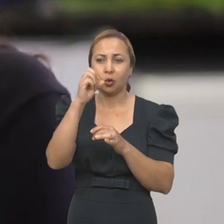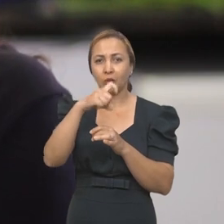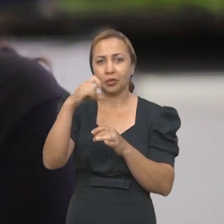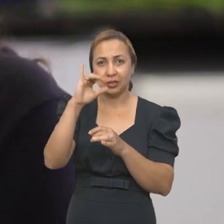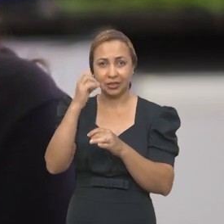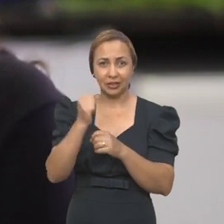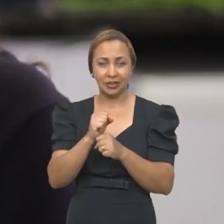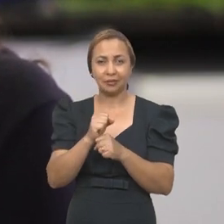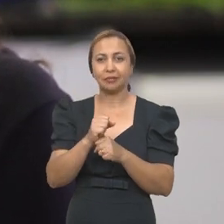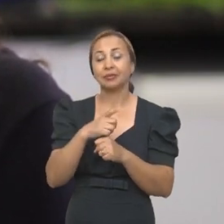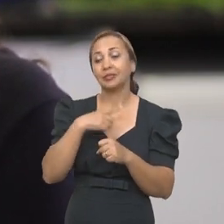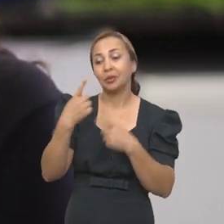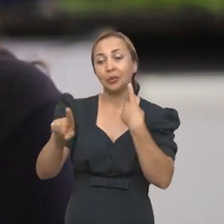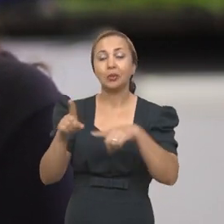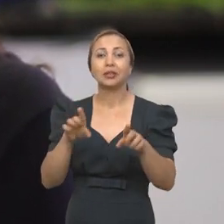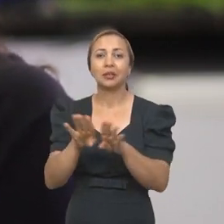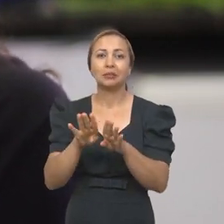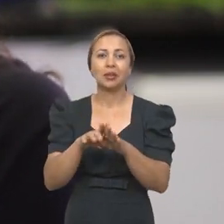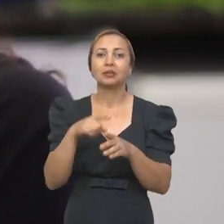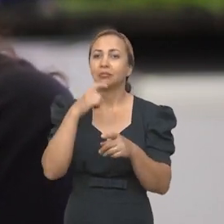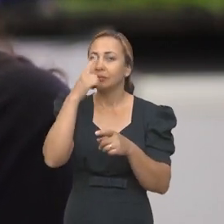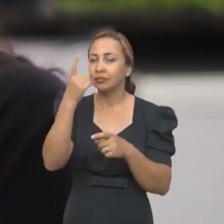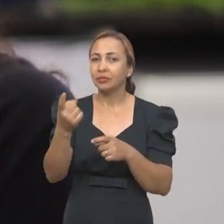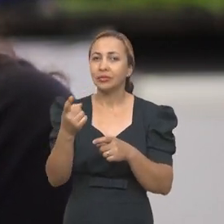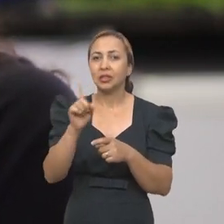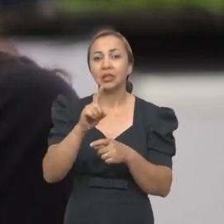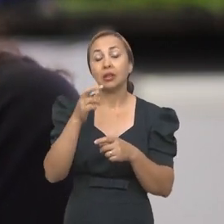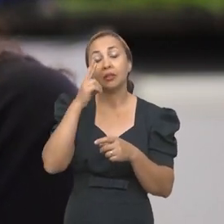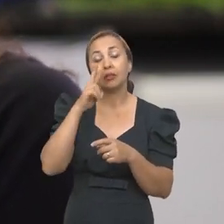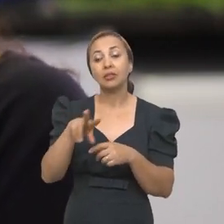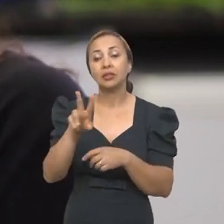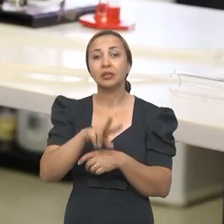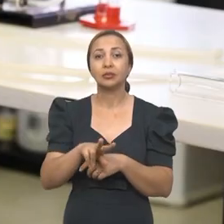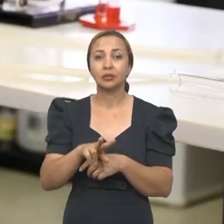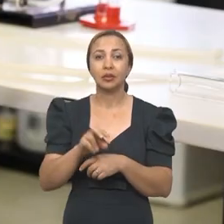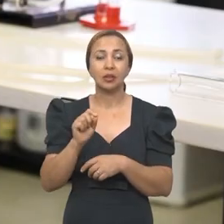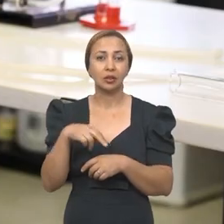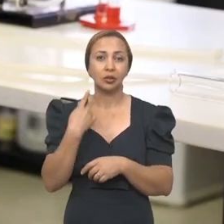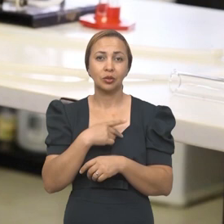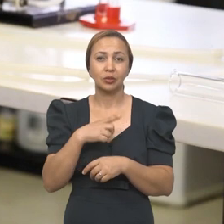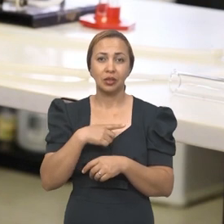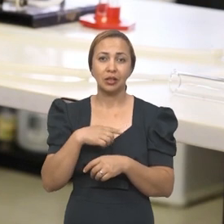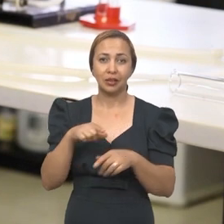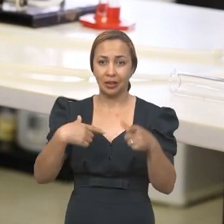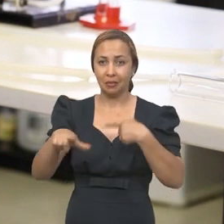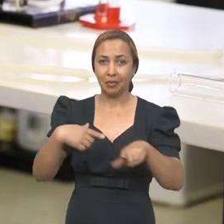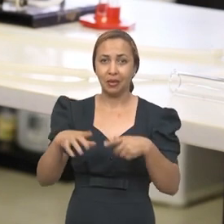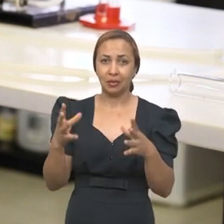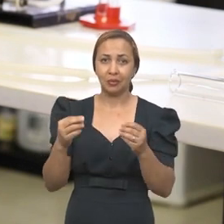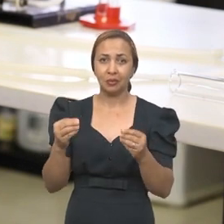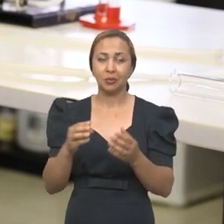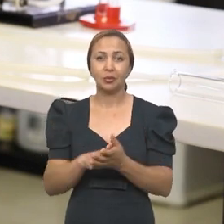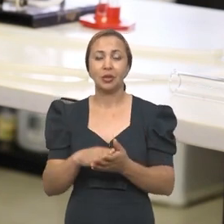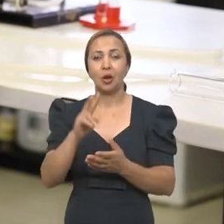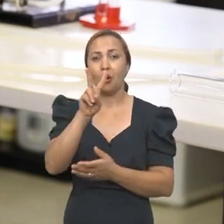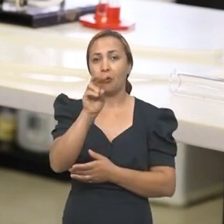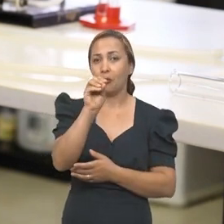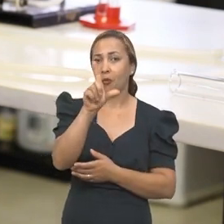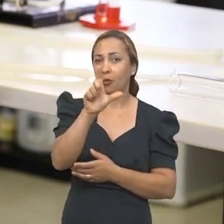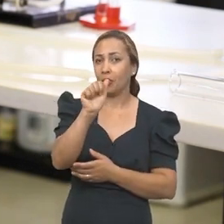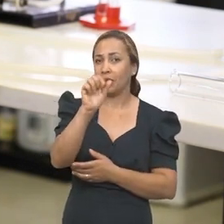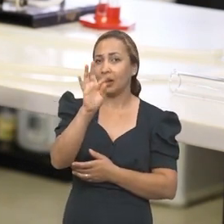E existem algumas outras formas de defesa que não são tão visíveis assim. Essa questão que a gente tem trabalhado bastante, que é a questão dos